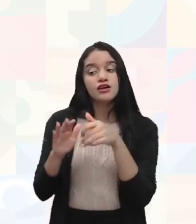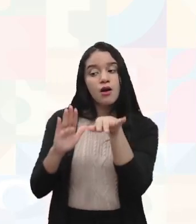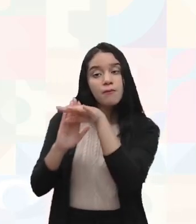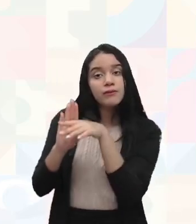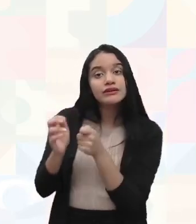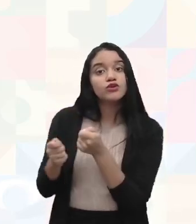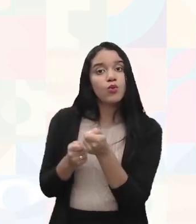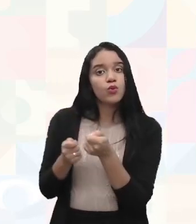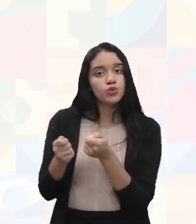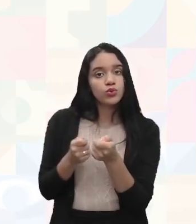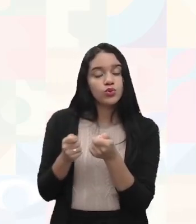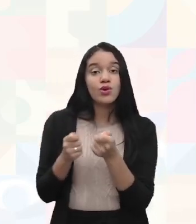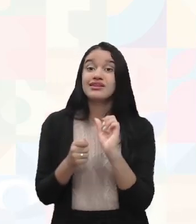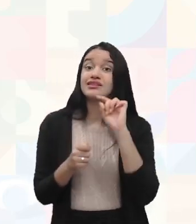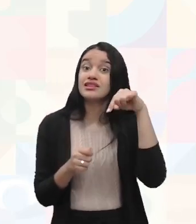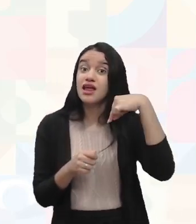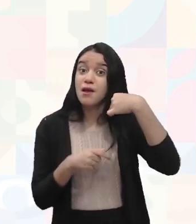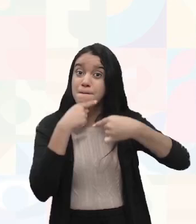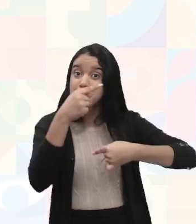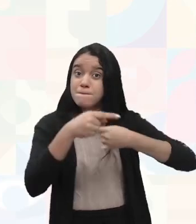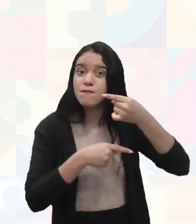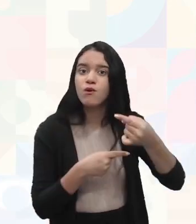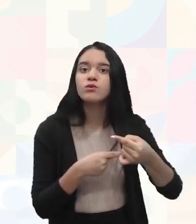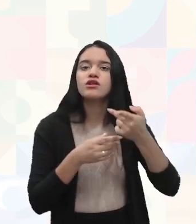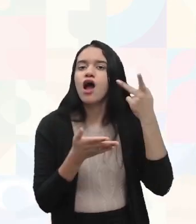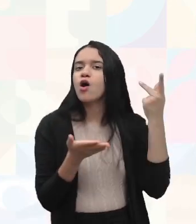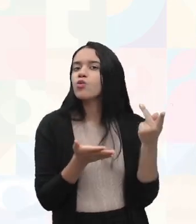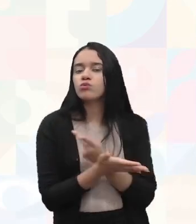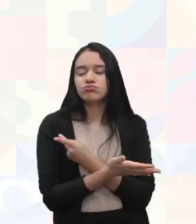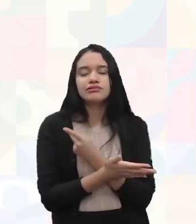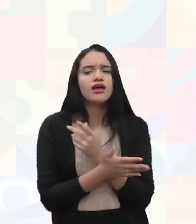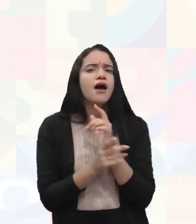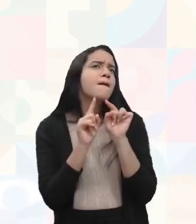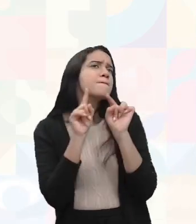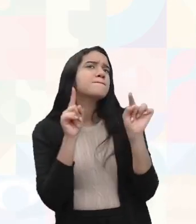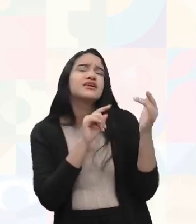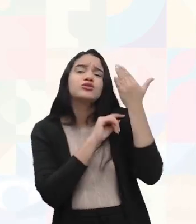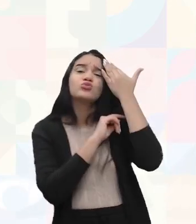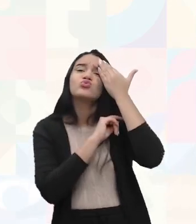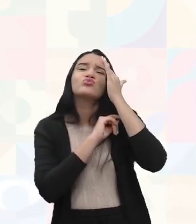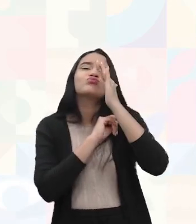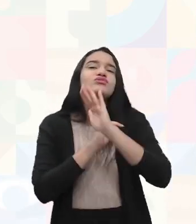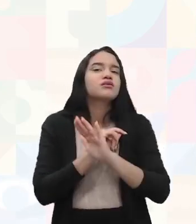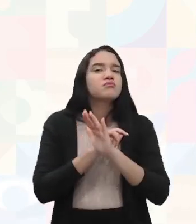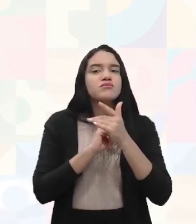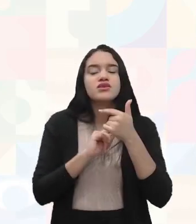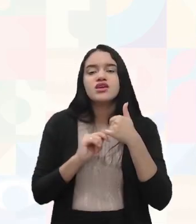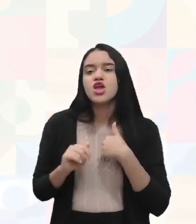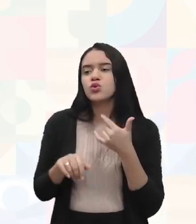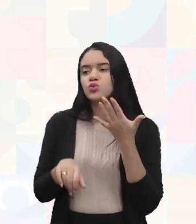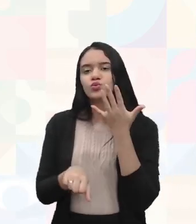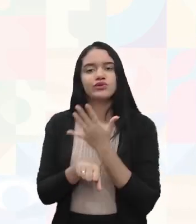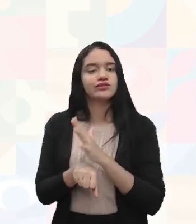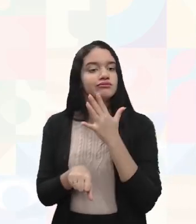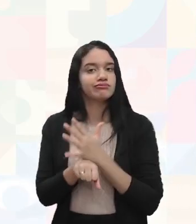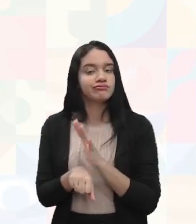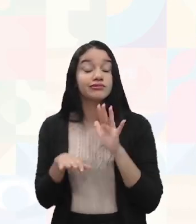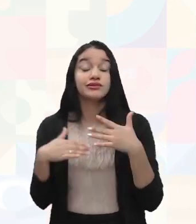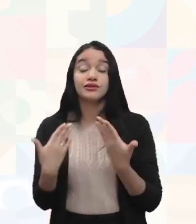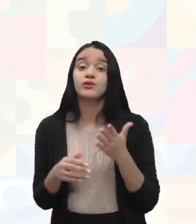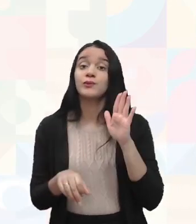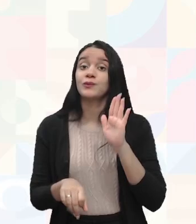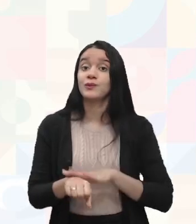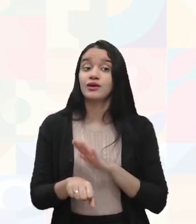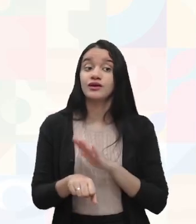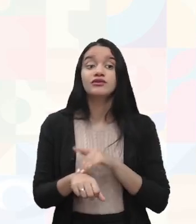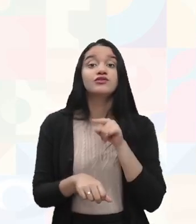Para depois não acontecer alguma coisa e alguém dizer assim, ah, mas eu não sabia, mas eu não fui treinado. Então, esse é o momento de